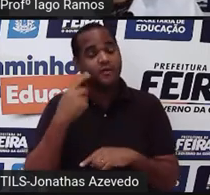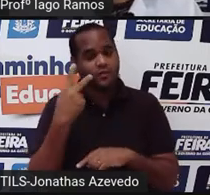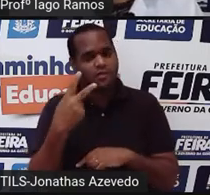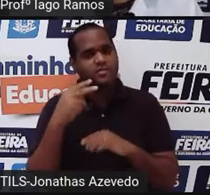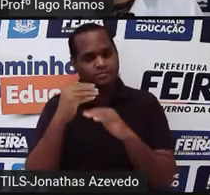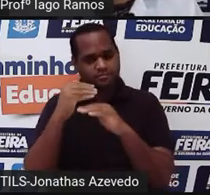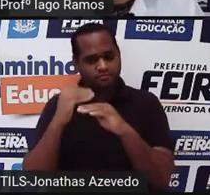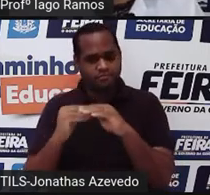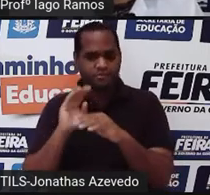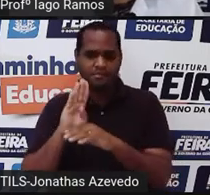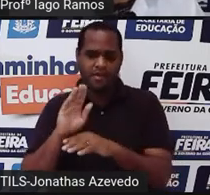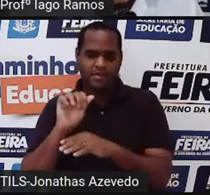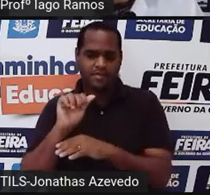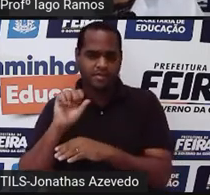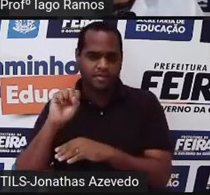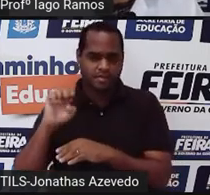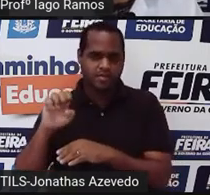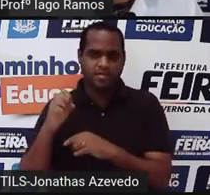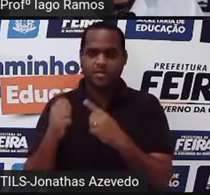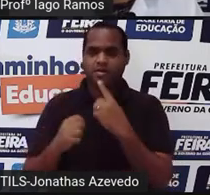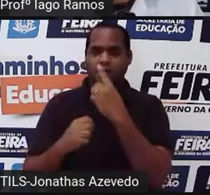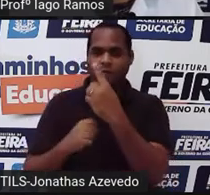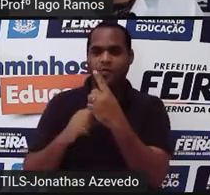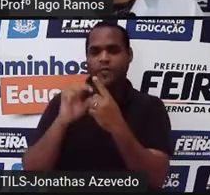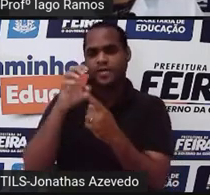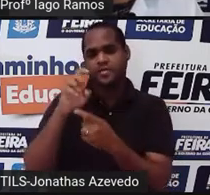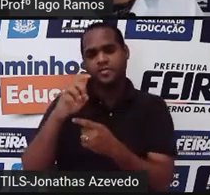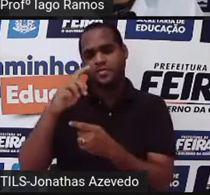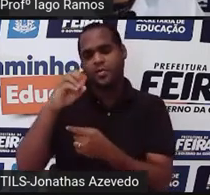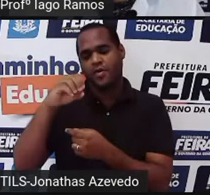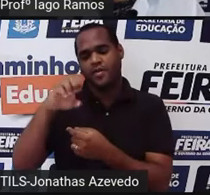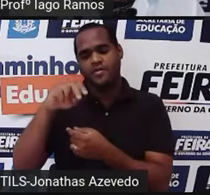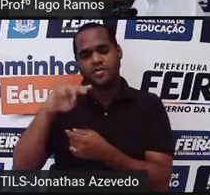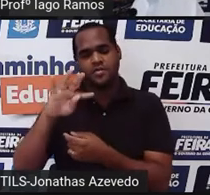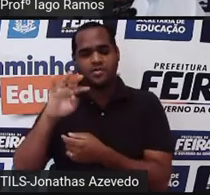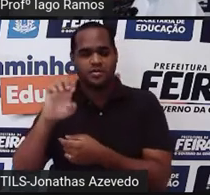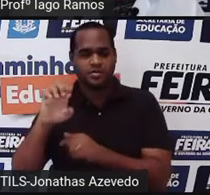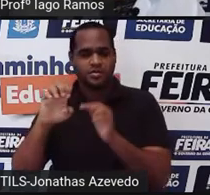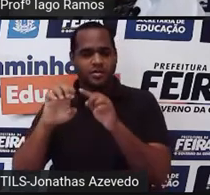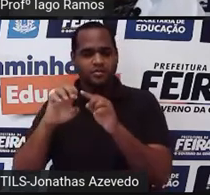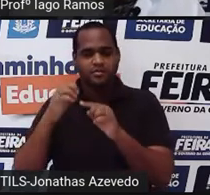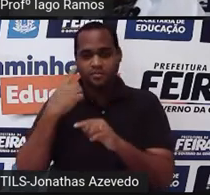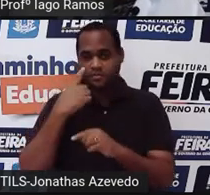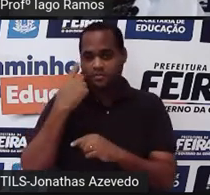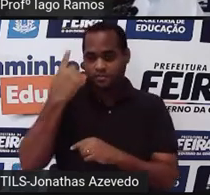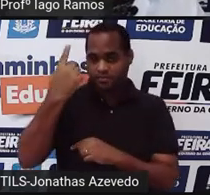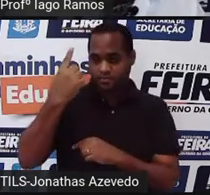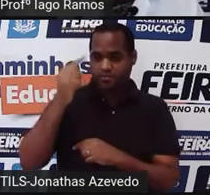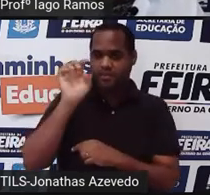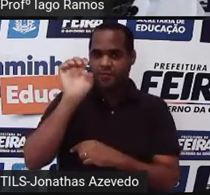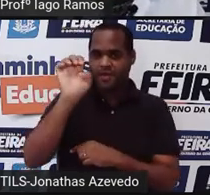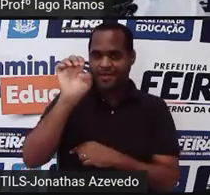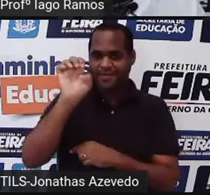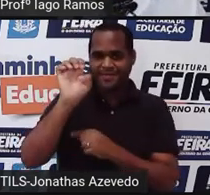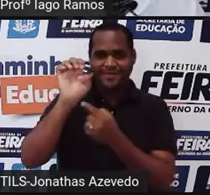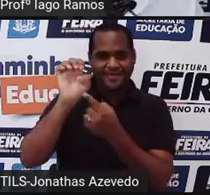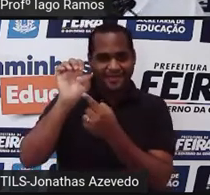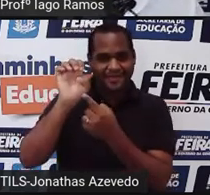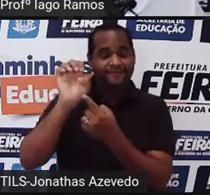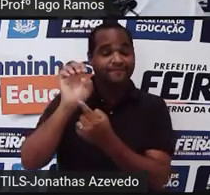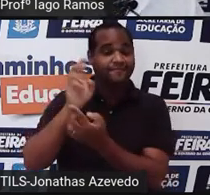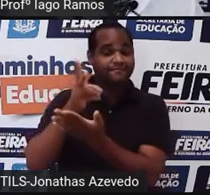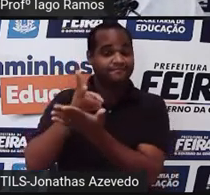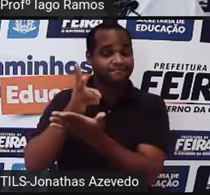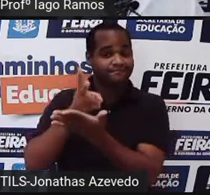embaixo é base e o um ali em cima é o expoente. O número que está em cima, o numerozinho em cima, diz